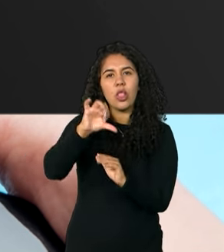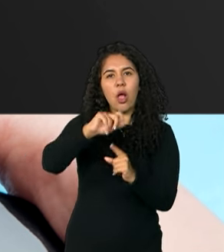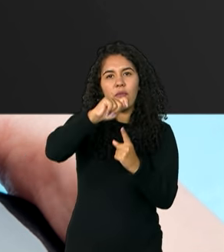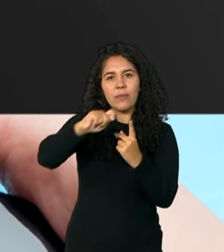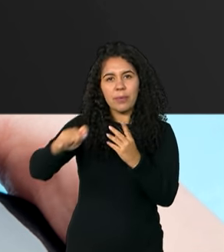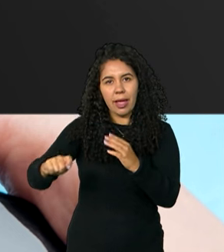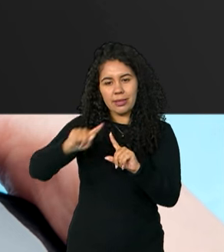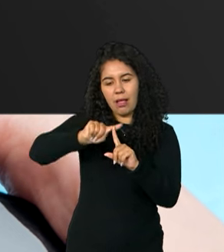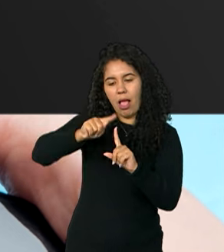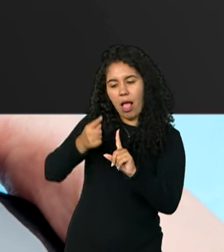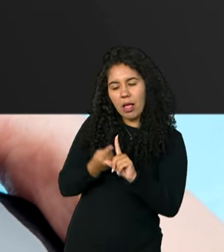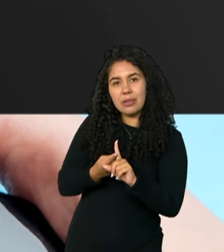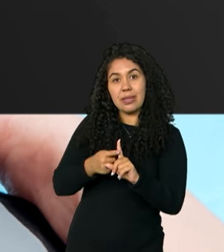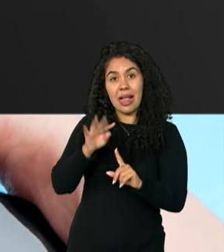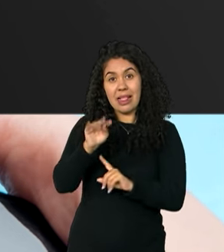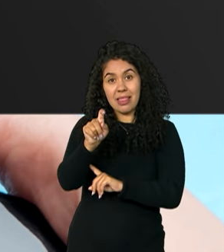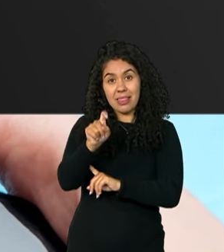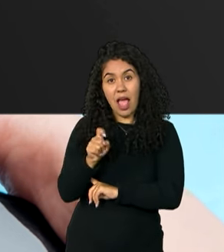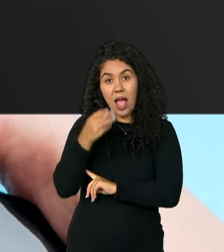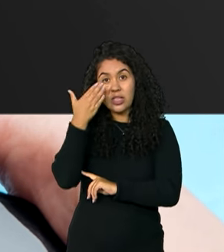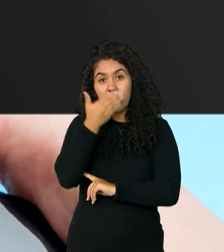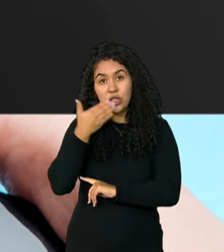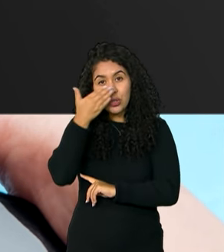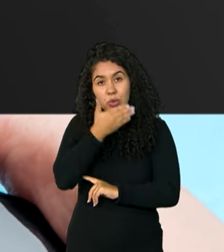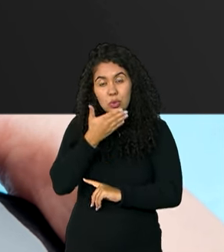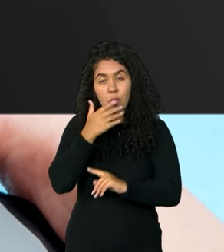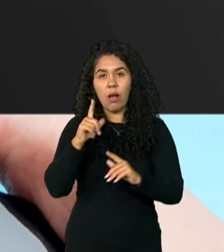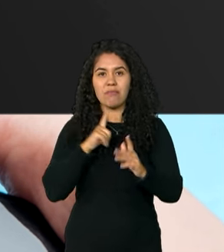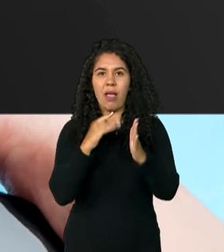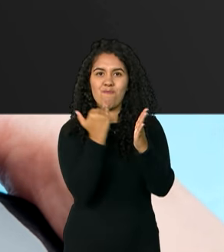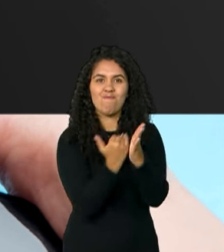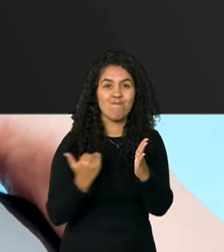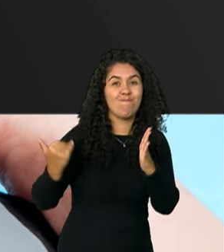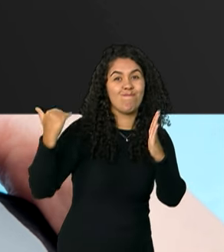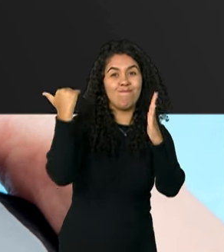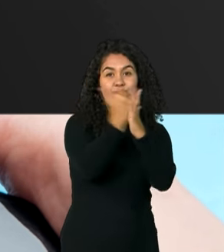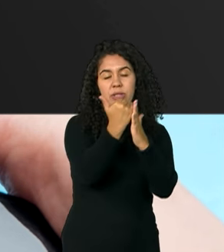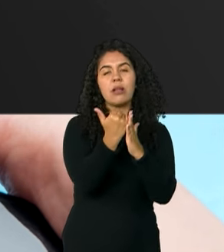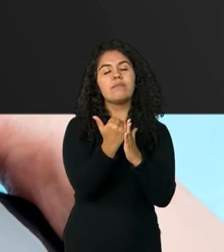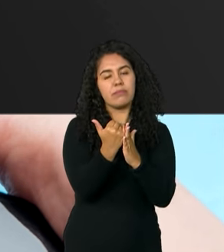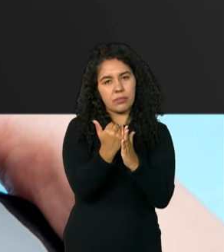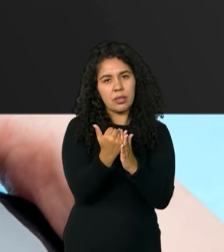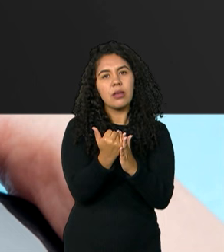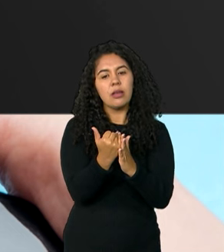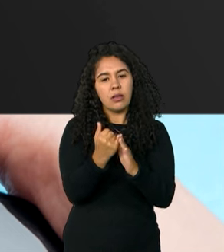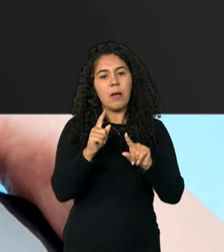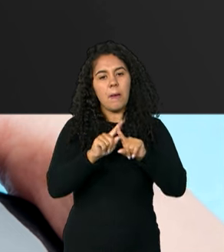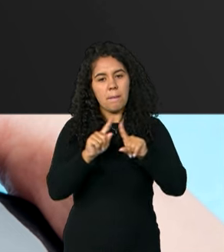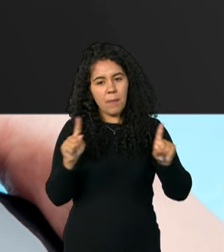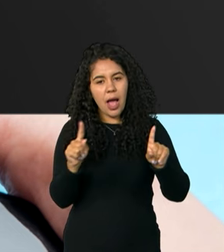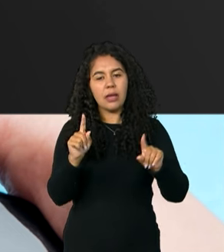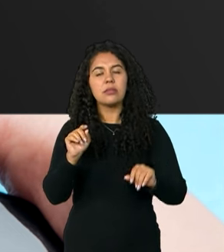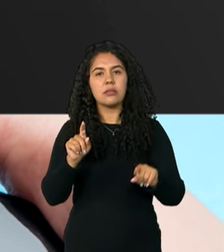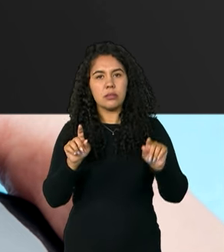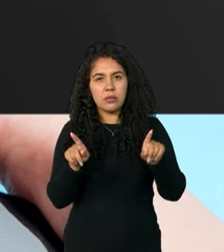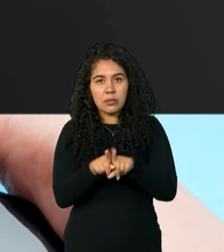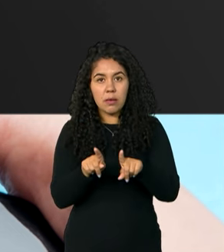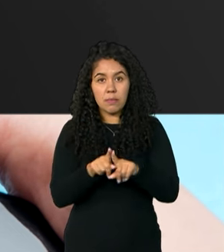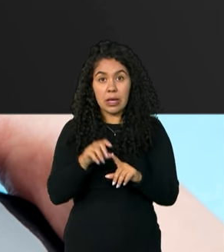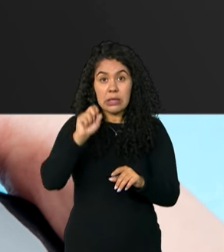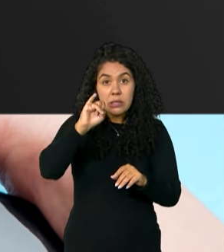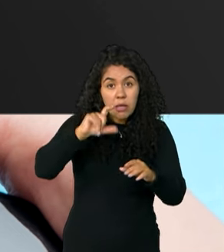As taxas de açúcar no sangue ficam acima do normal, mas ainda abaixo do valor para ser